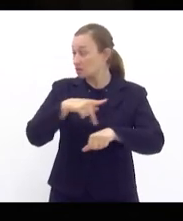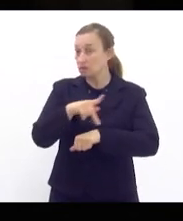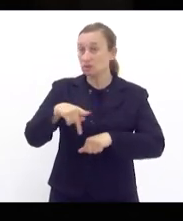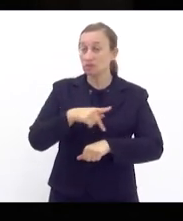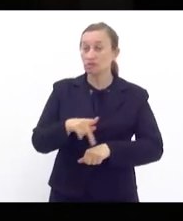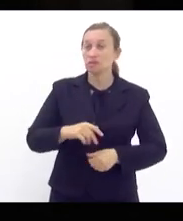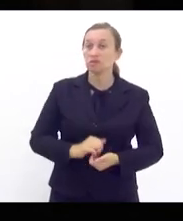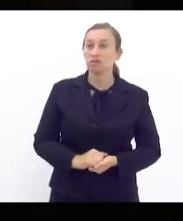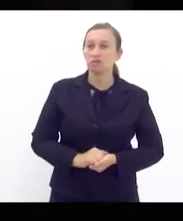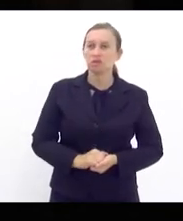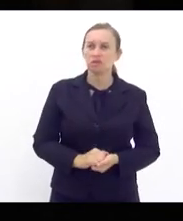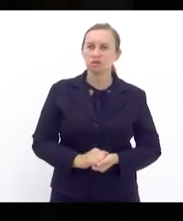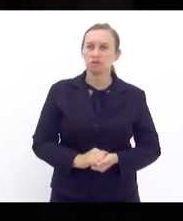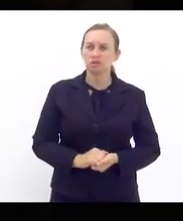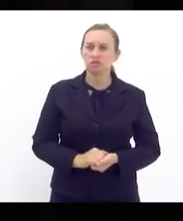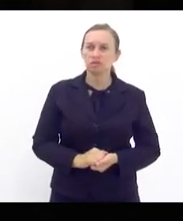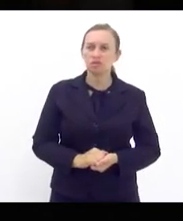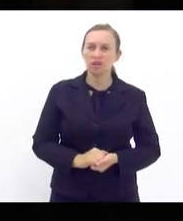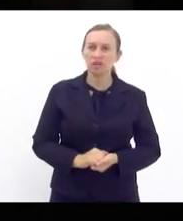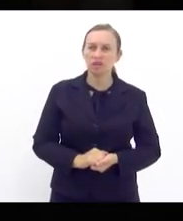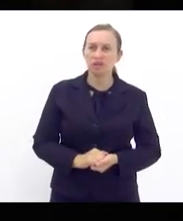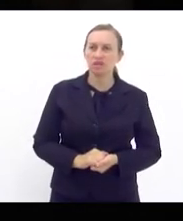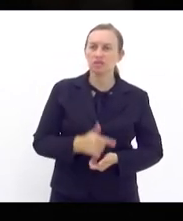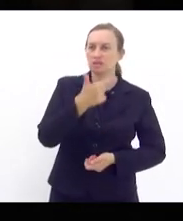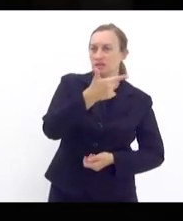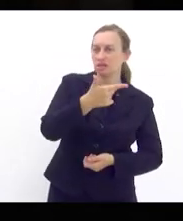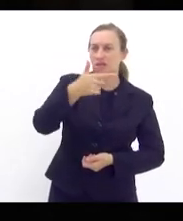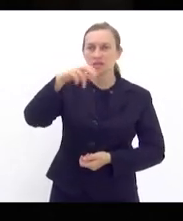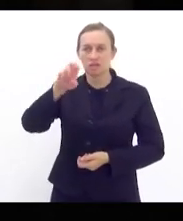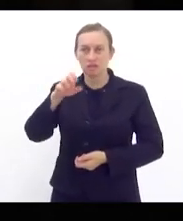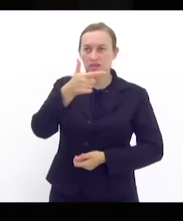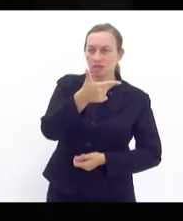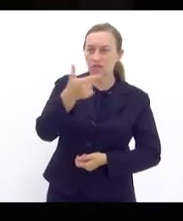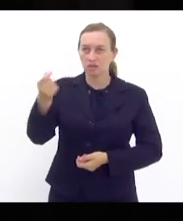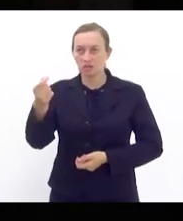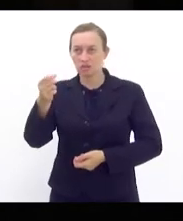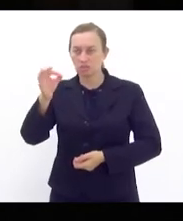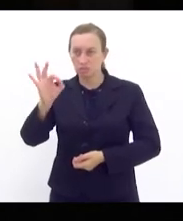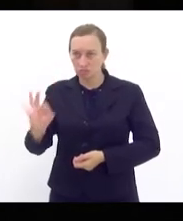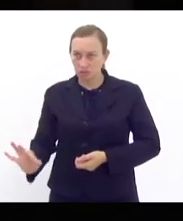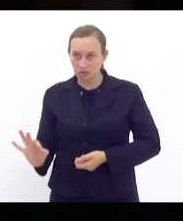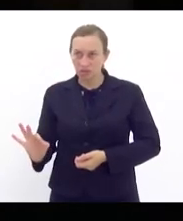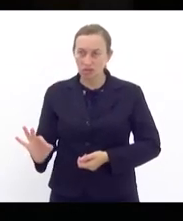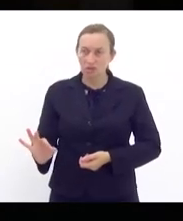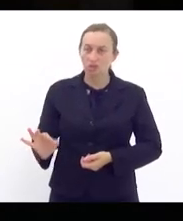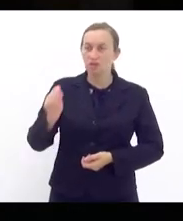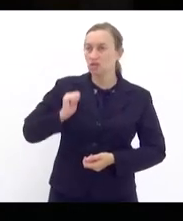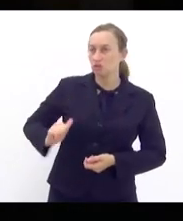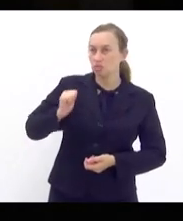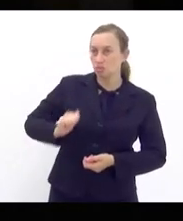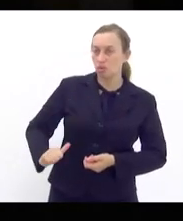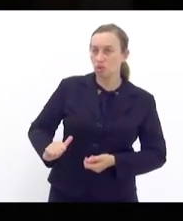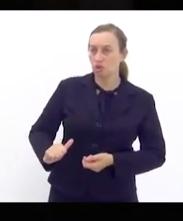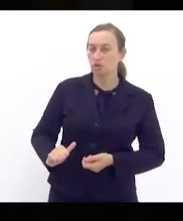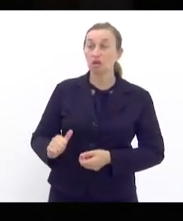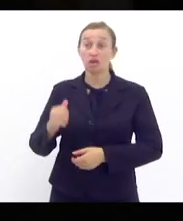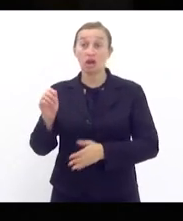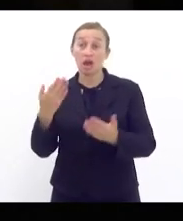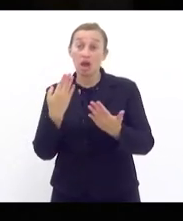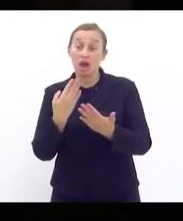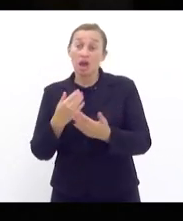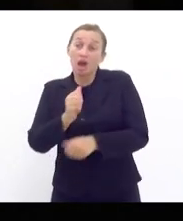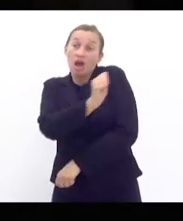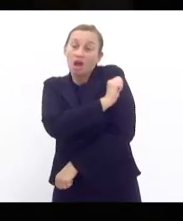fevereiro um reajuste entre 25 a 200% de bolsas pagas a estudantes e pesquisadores e pesquisadoras